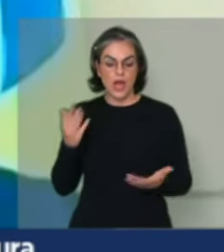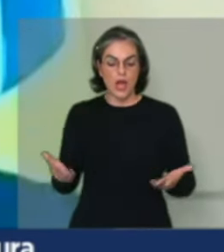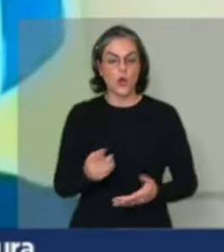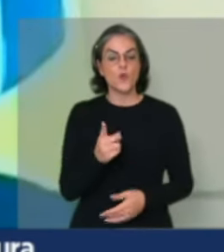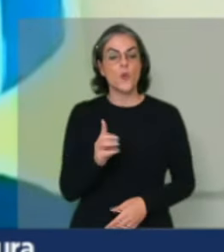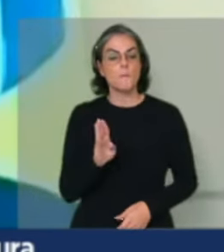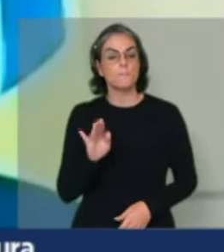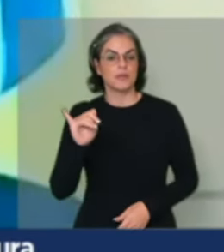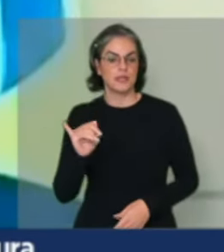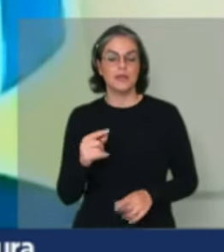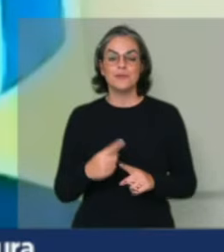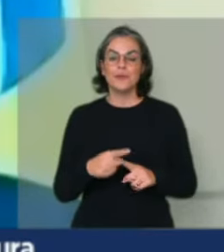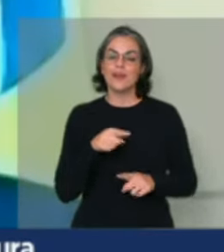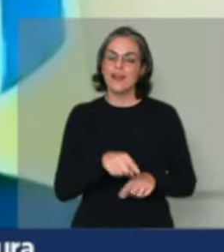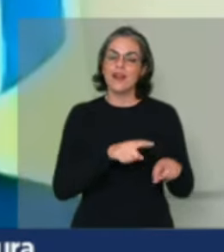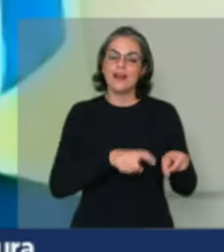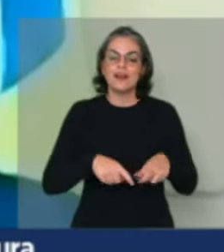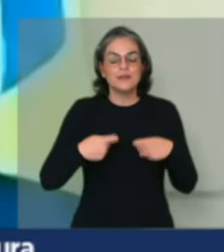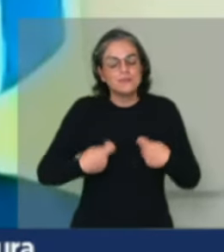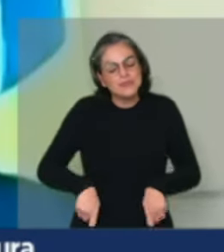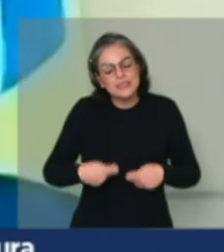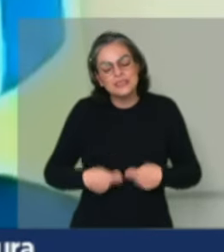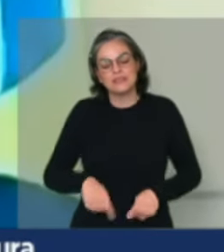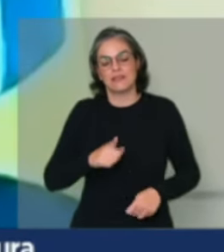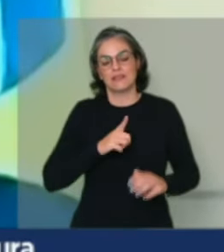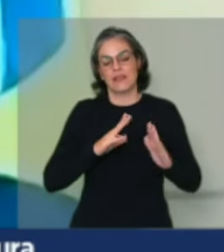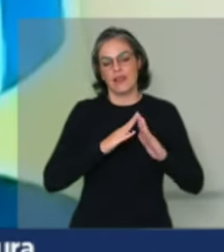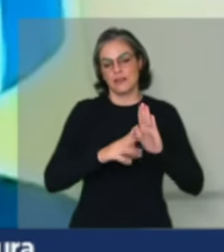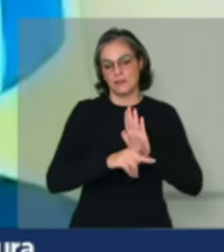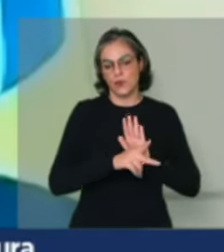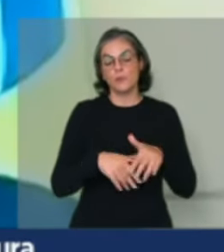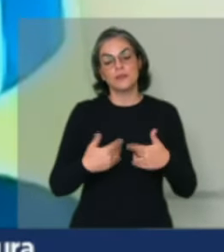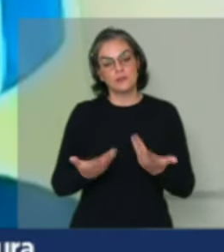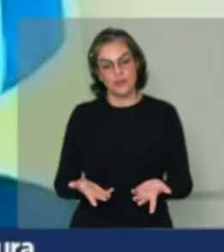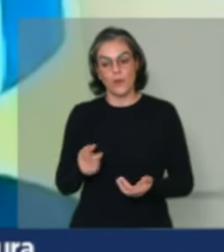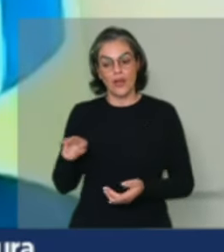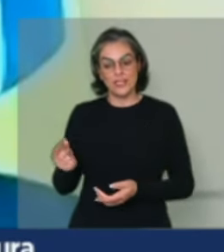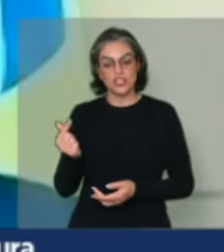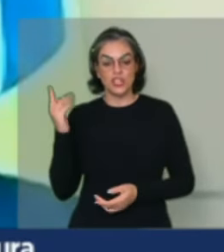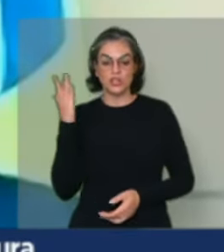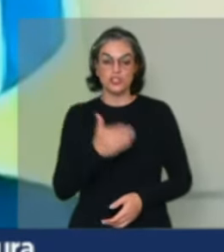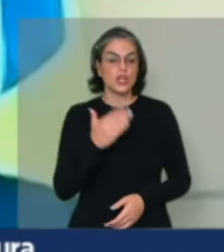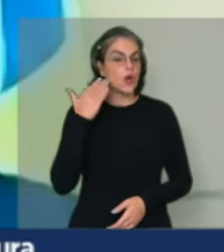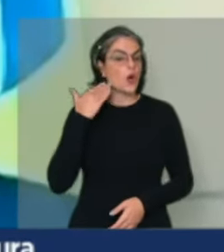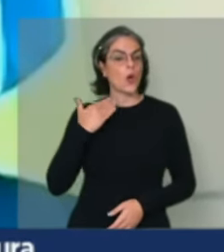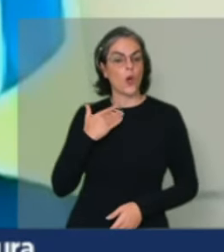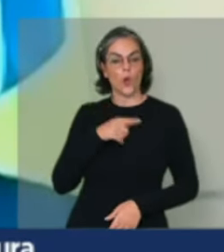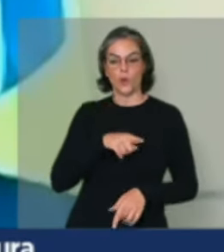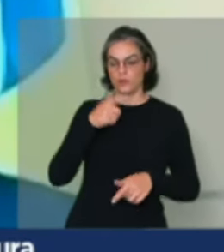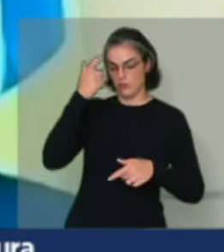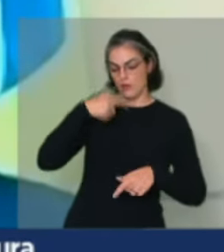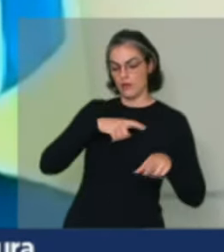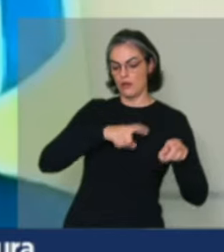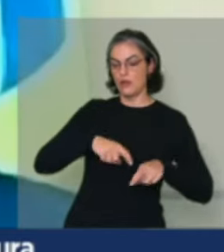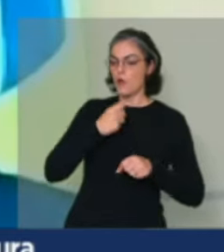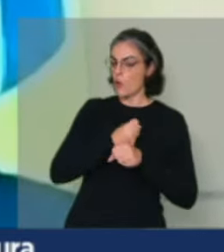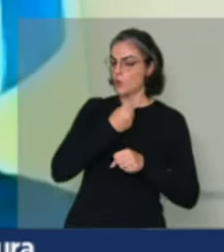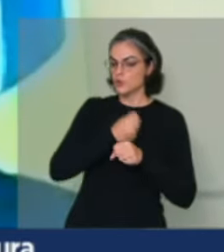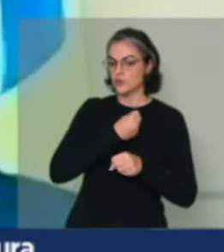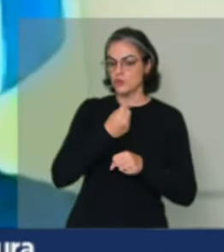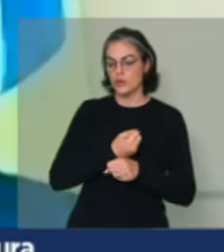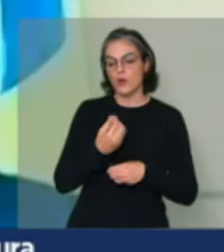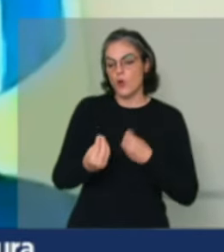porque lá no campo há necessidade de casa. E esse é um dinheiro que vai diretamente para a conta do produtor e ele constrói a sua casa em sistema de